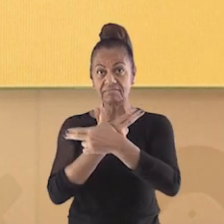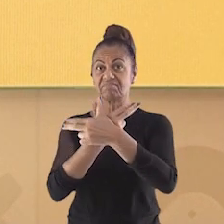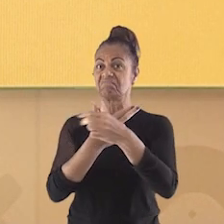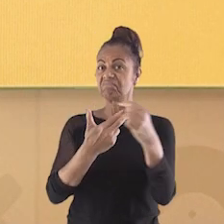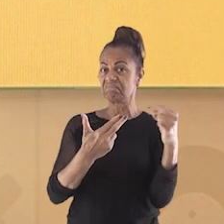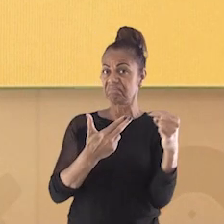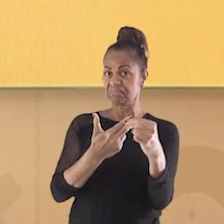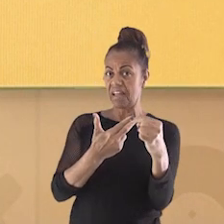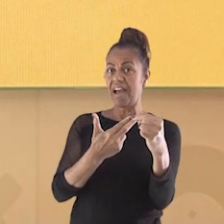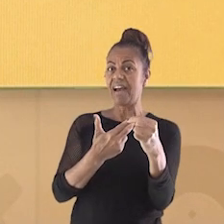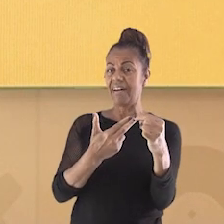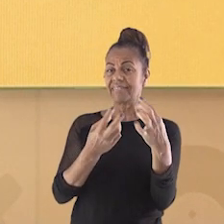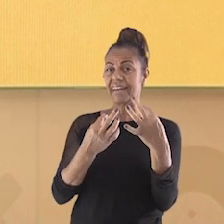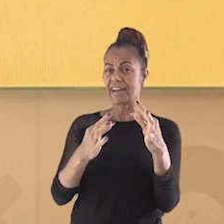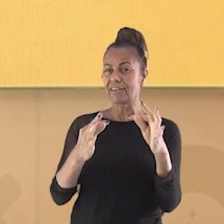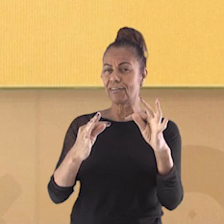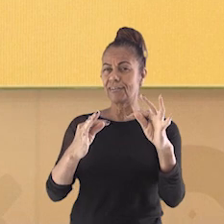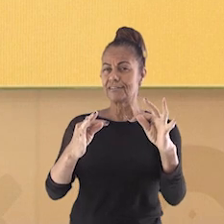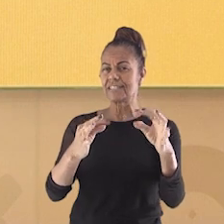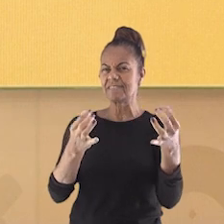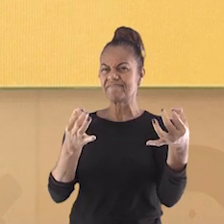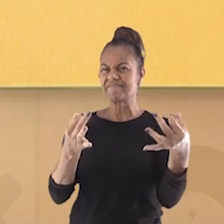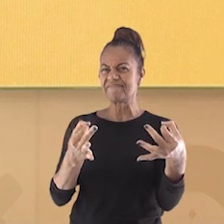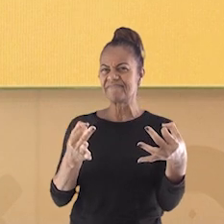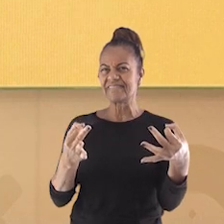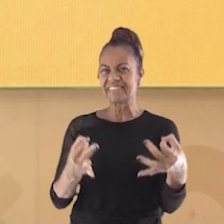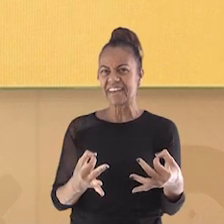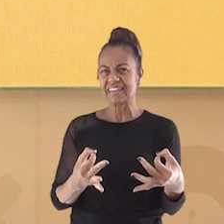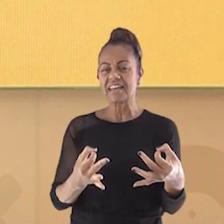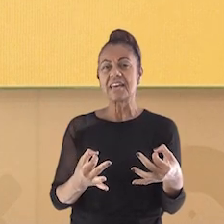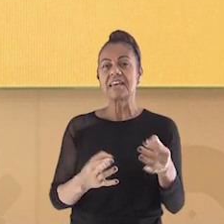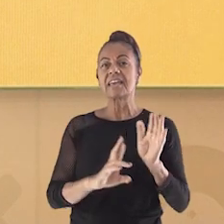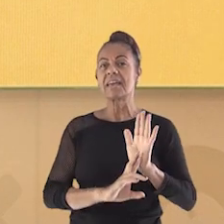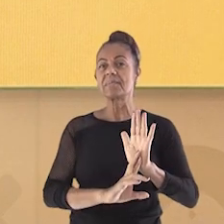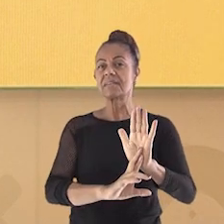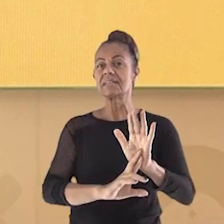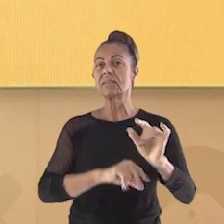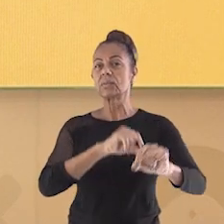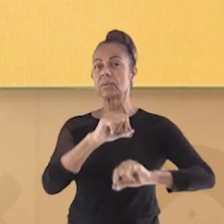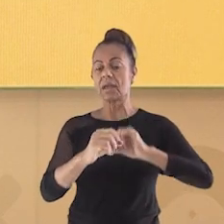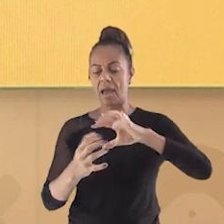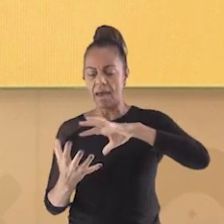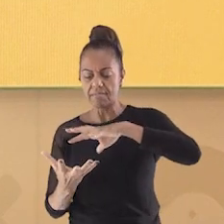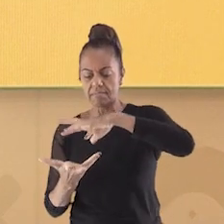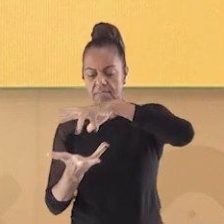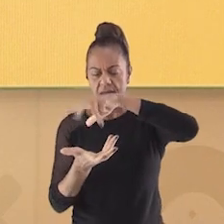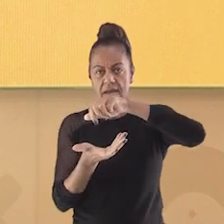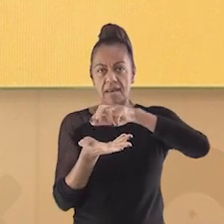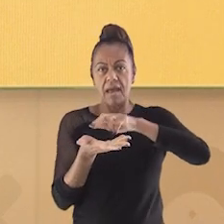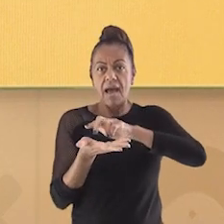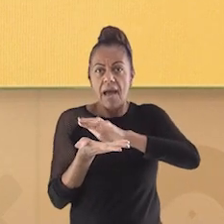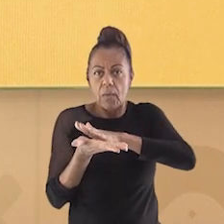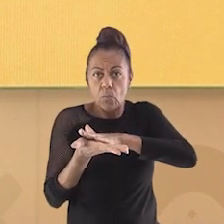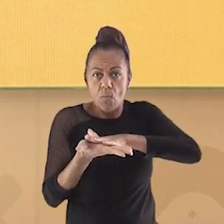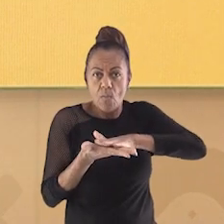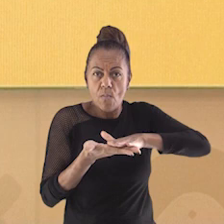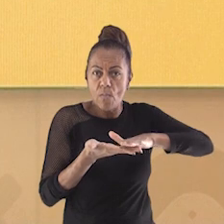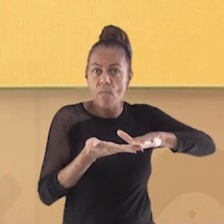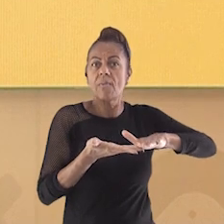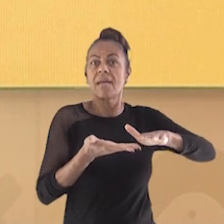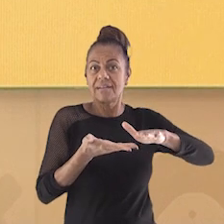precisas e atuais. Elas representam a superfície da Terra através de satélites